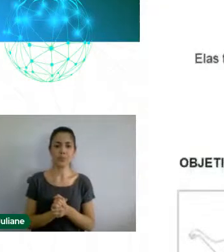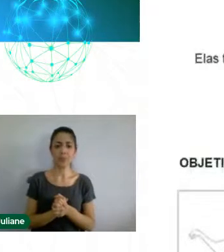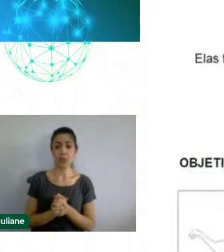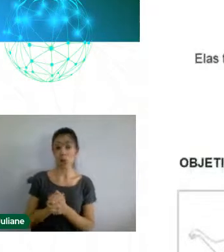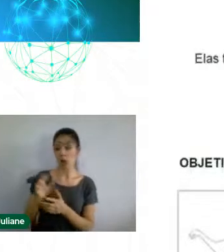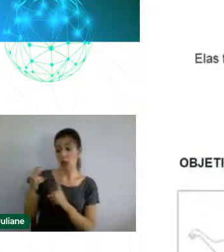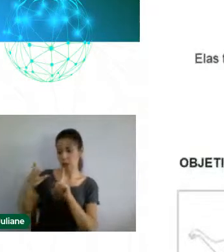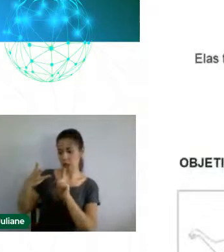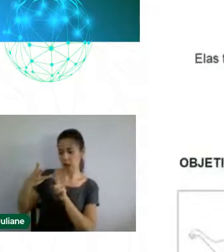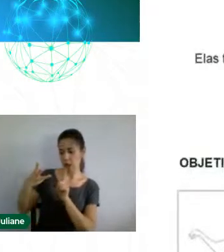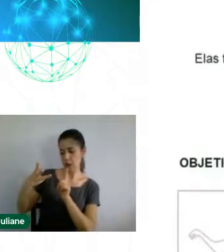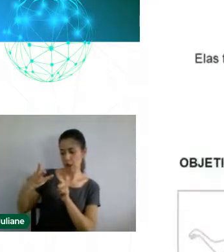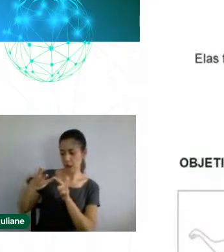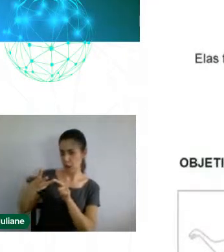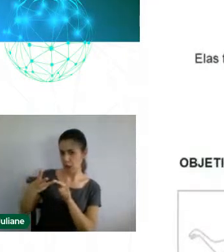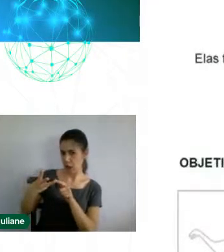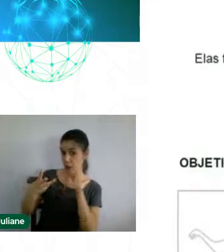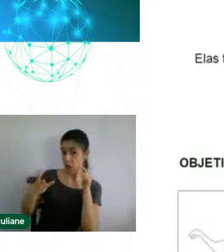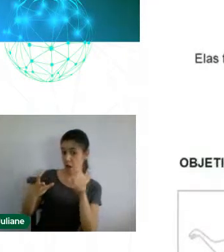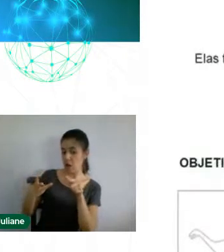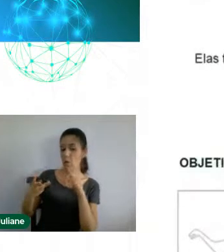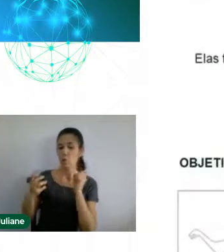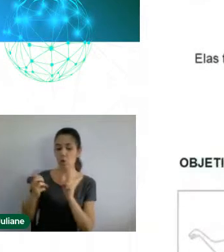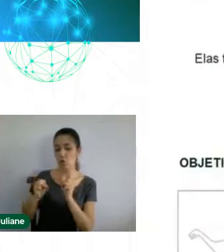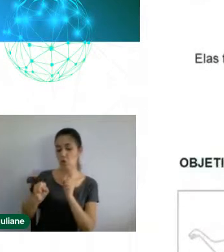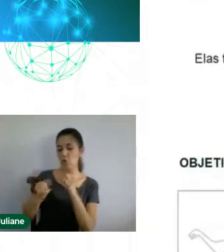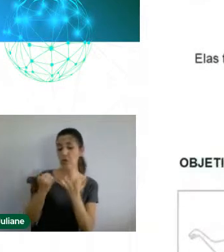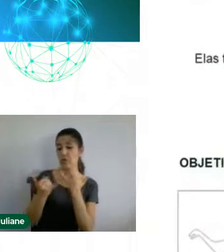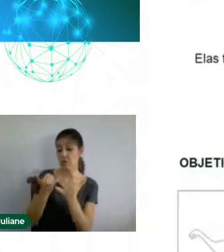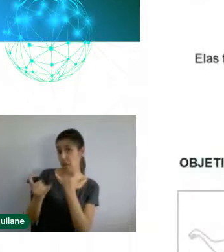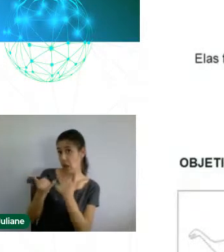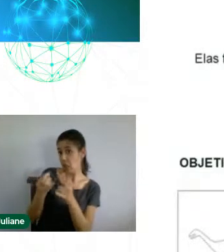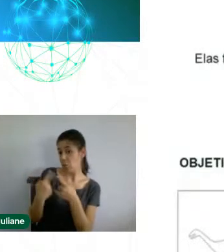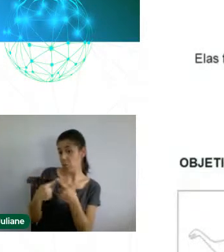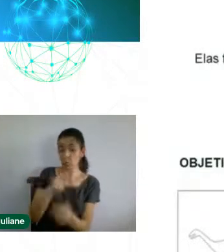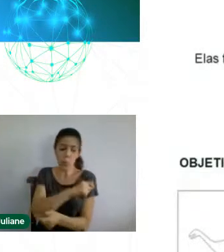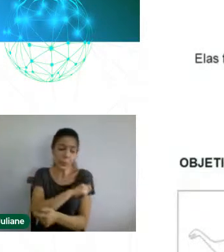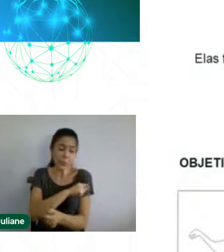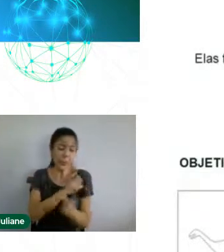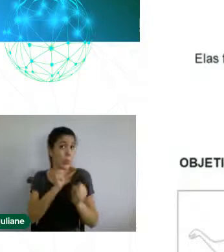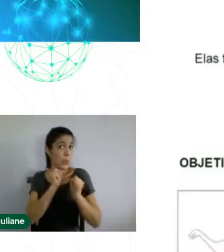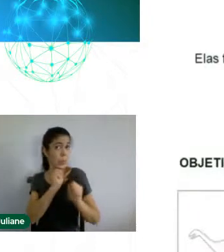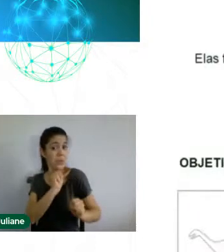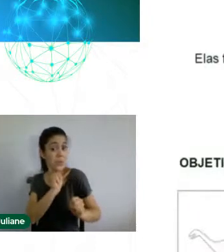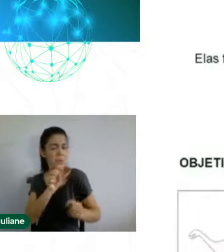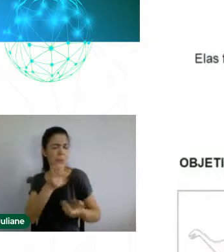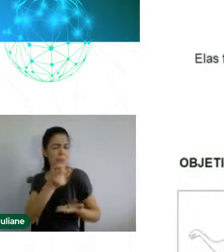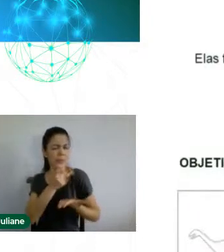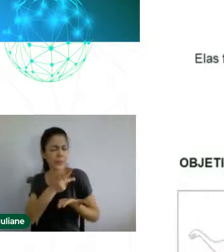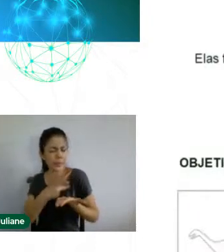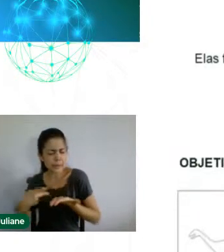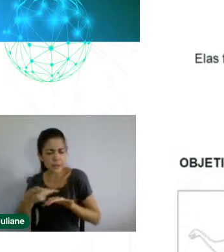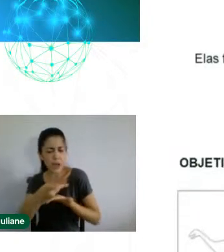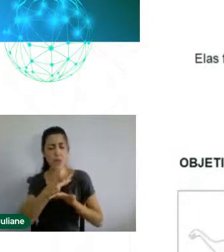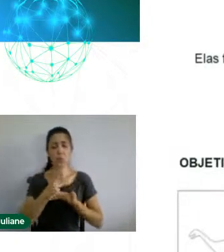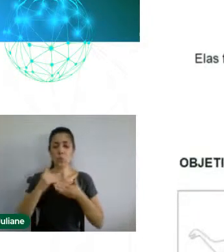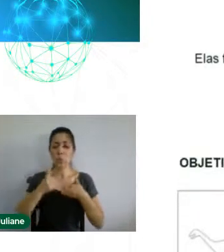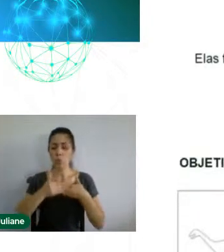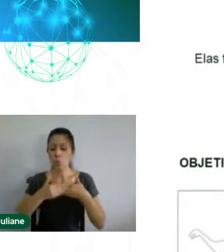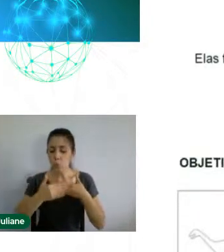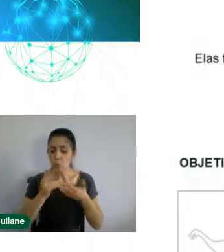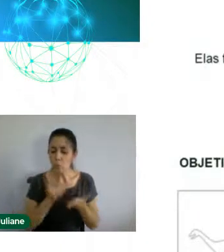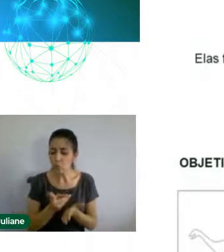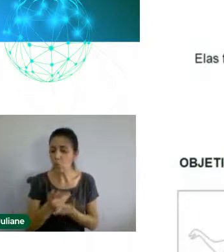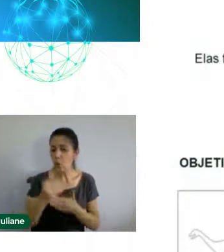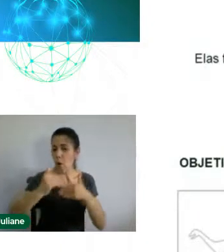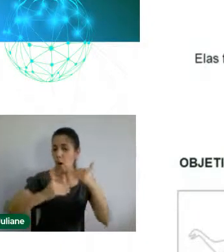atividade, onde o aluno pode finalizar o desenho conforme se sentir confortável, dando espaço para que ele seja o criador de sua própria obra artística.